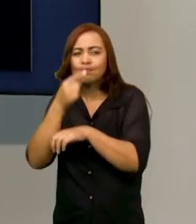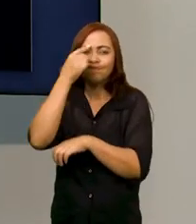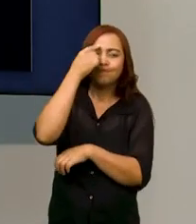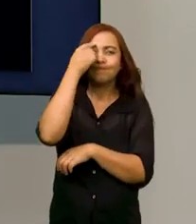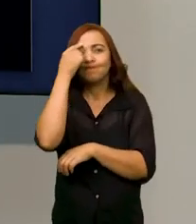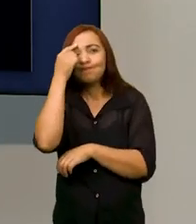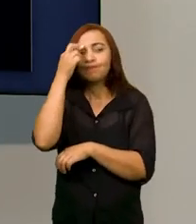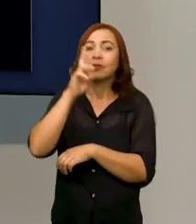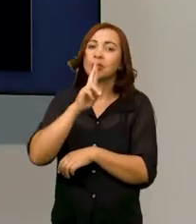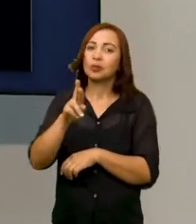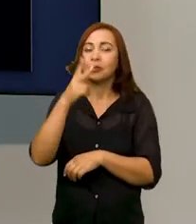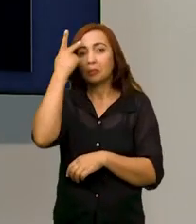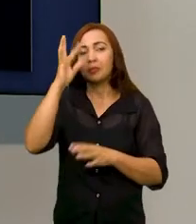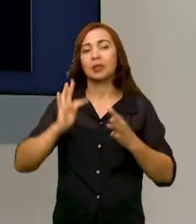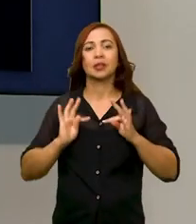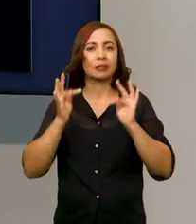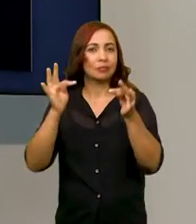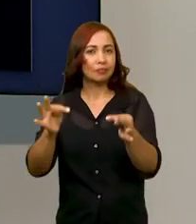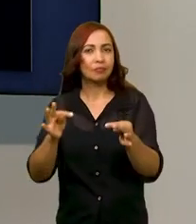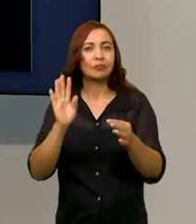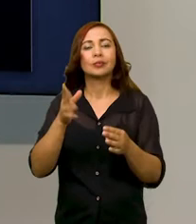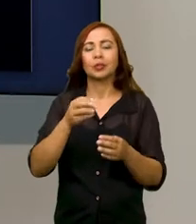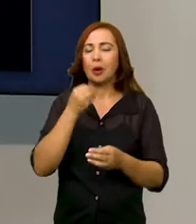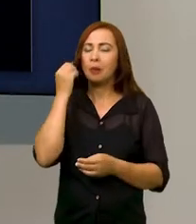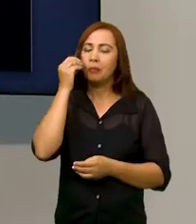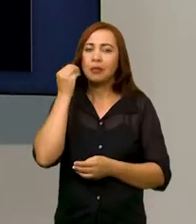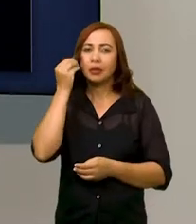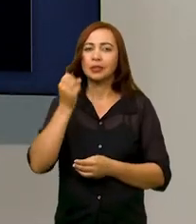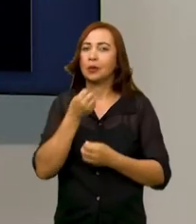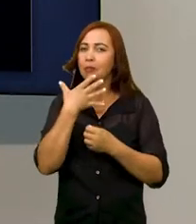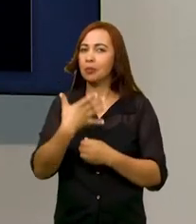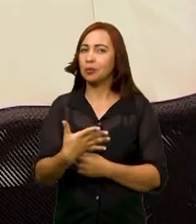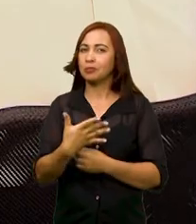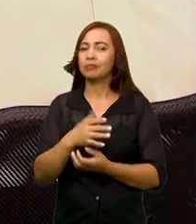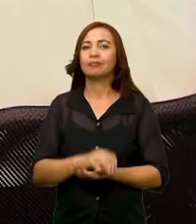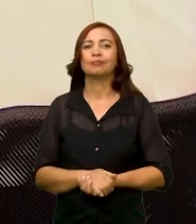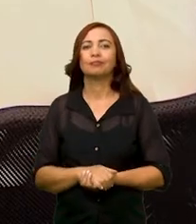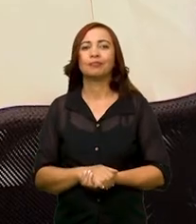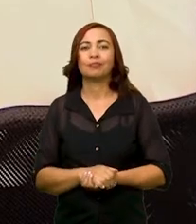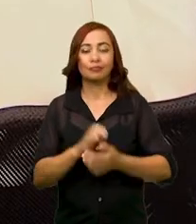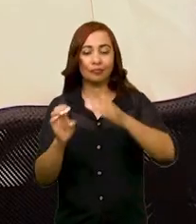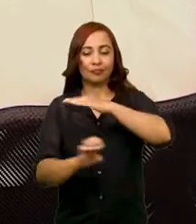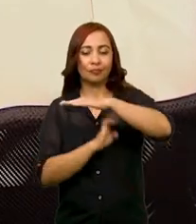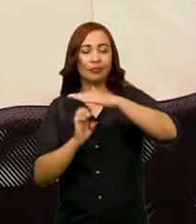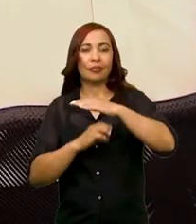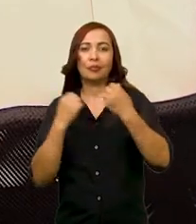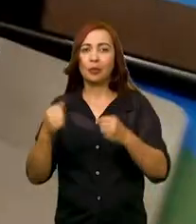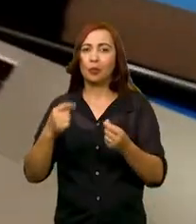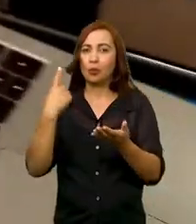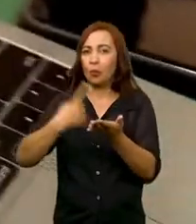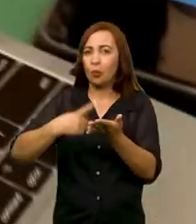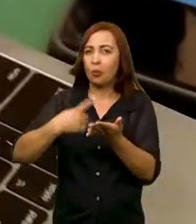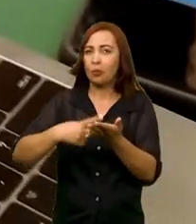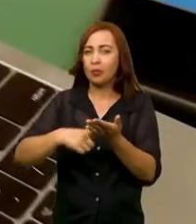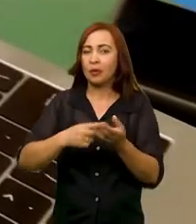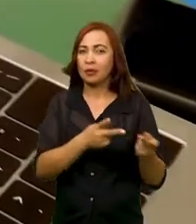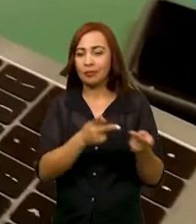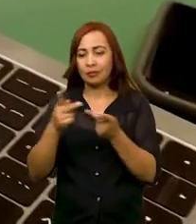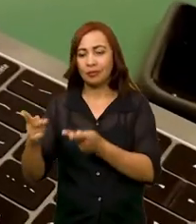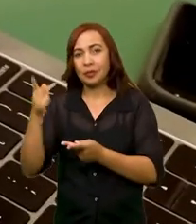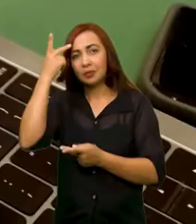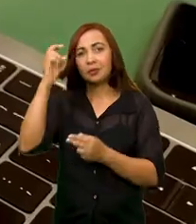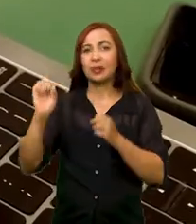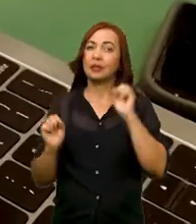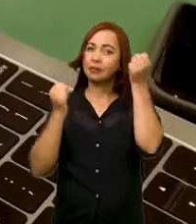a partir da tecnologia, só isso já vem sendo uma grande experiência para mim. As empresas podem agendar uma visita à